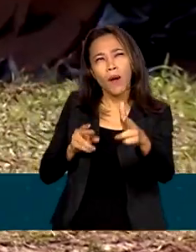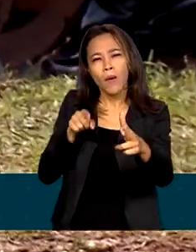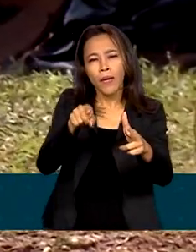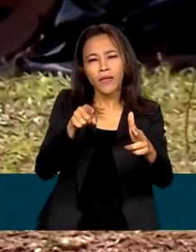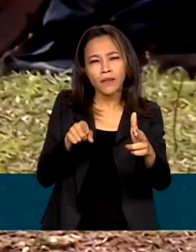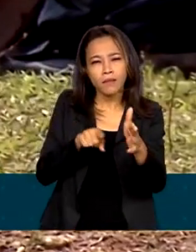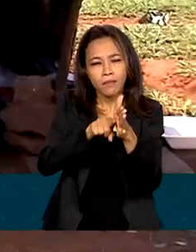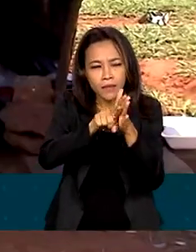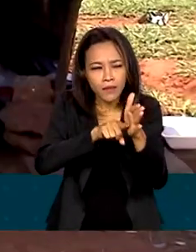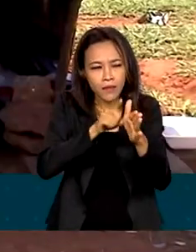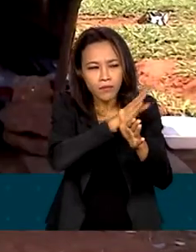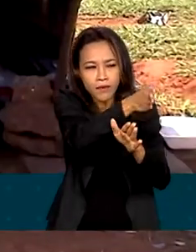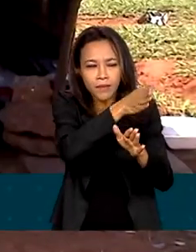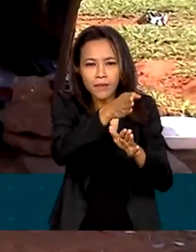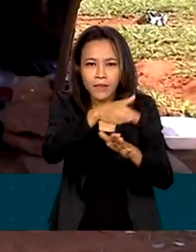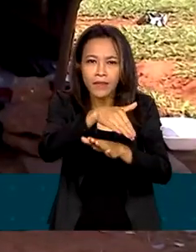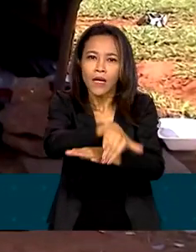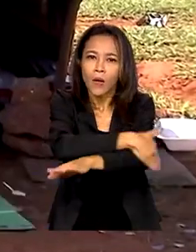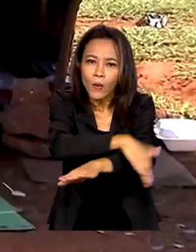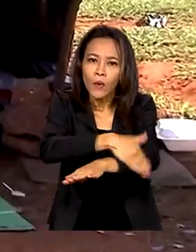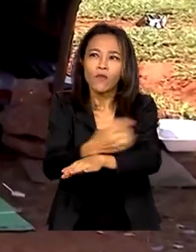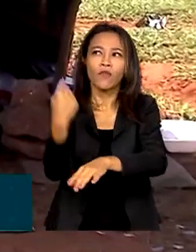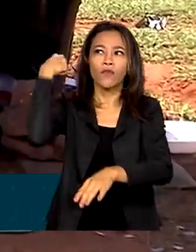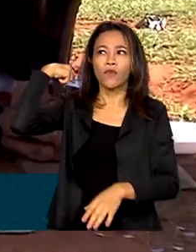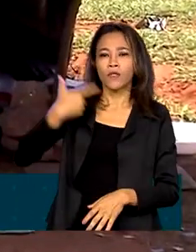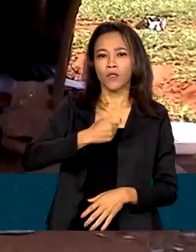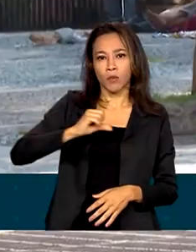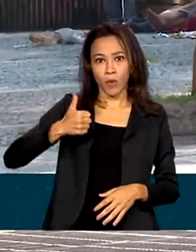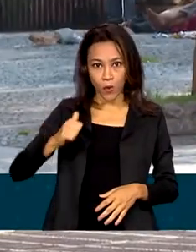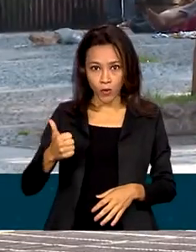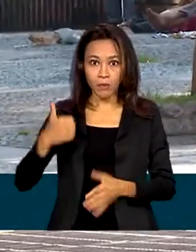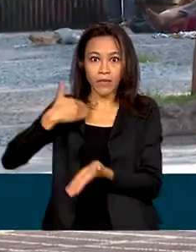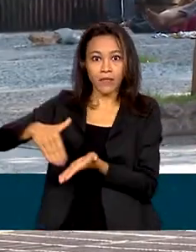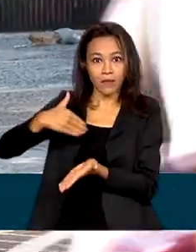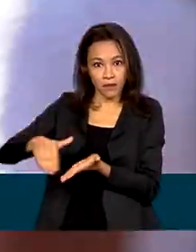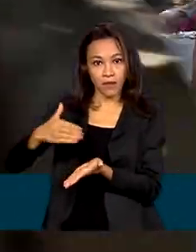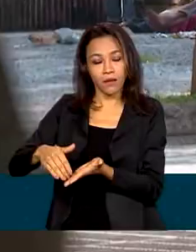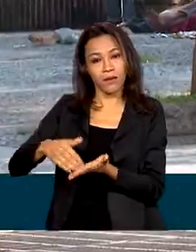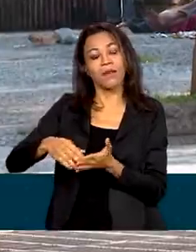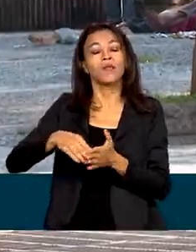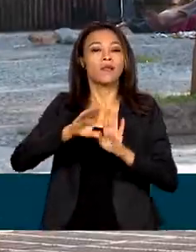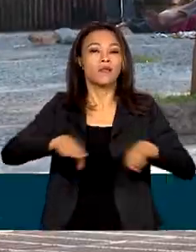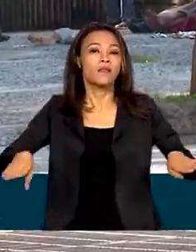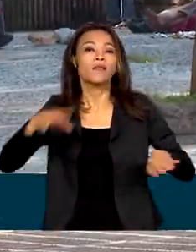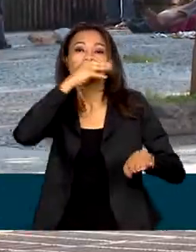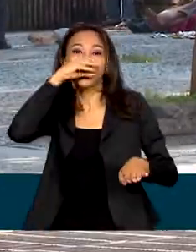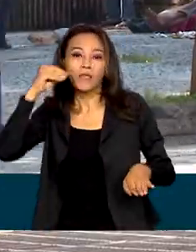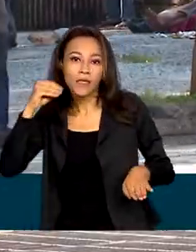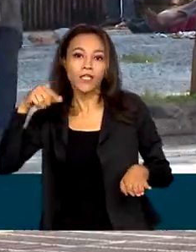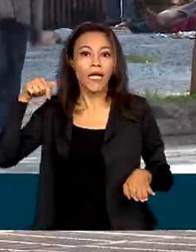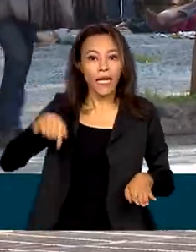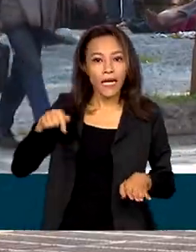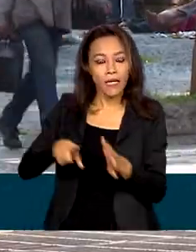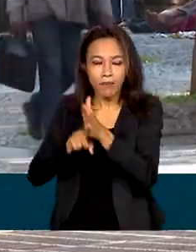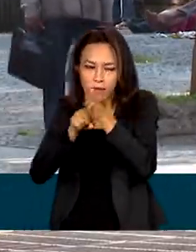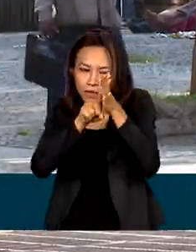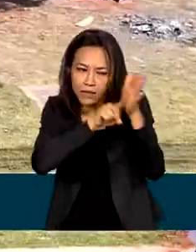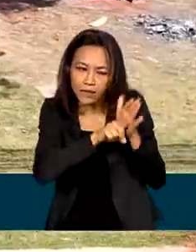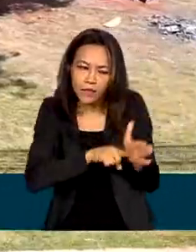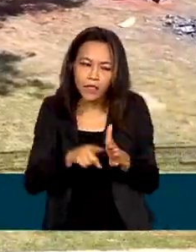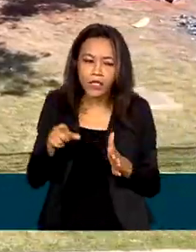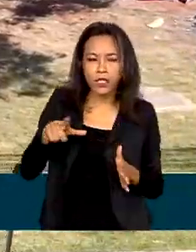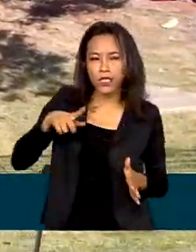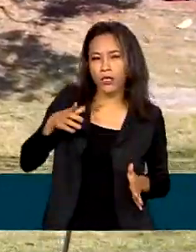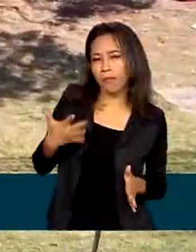pela Secretaria Nacional dos Direitos da Criança e do Adolescente. Na época, o estudo revelou que existiam aproximadamente